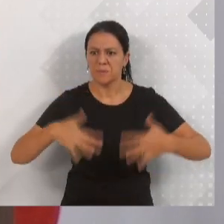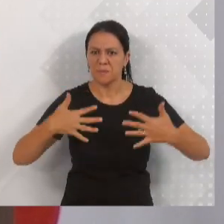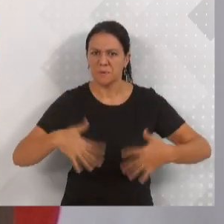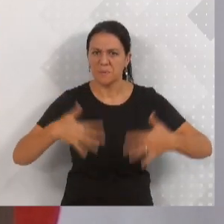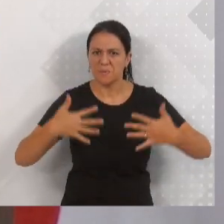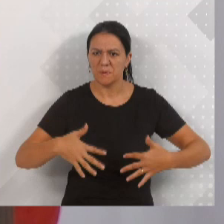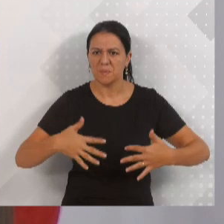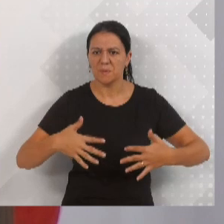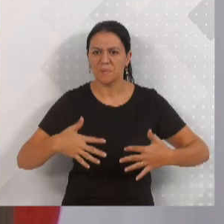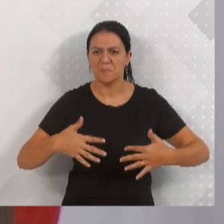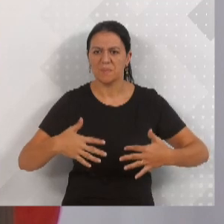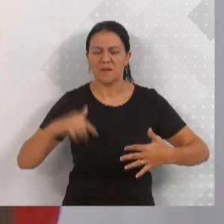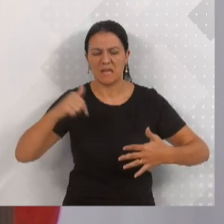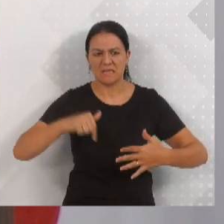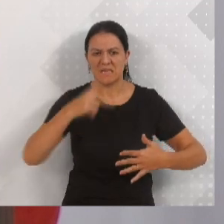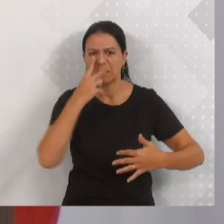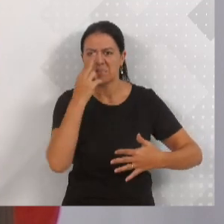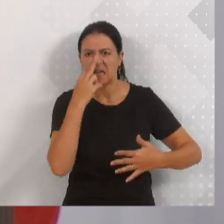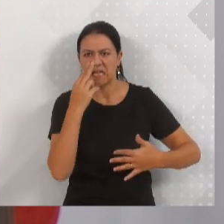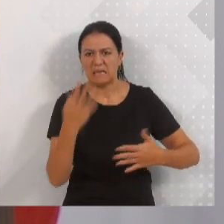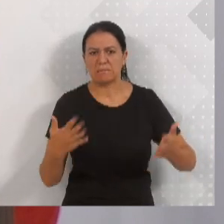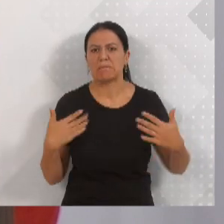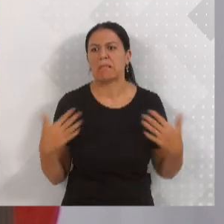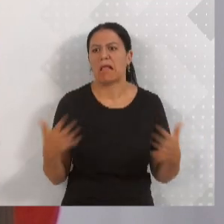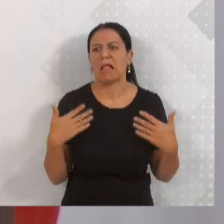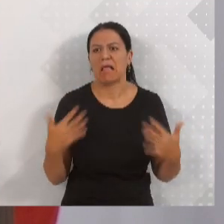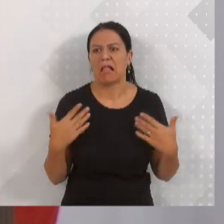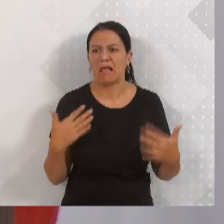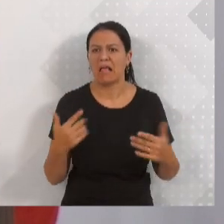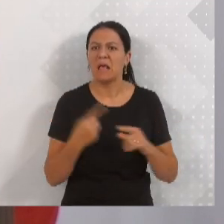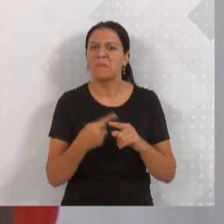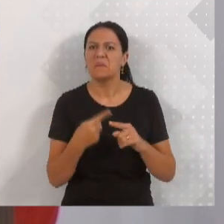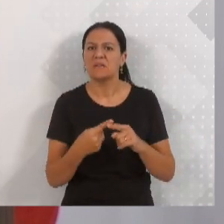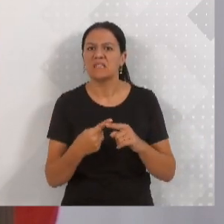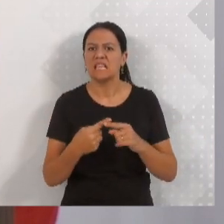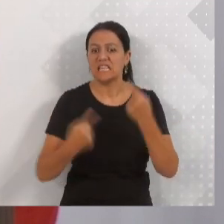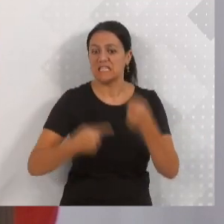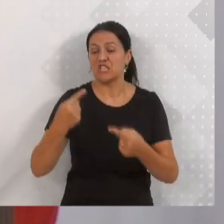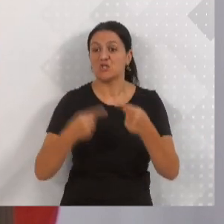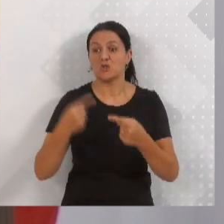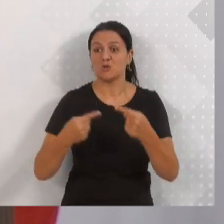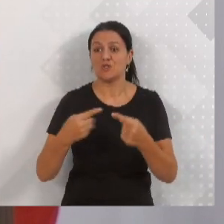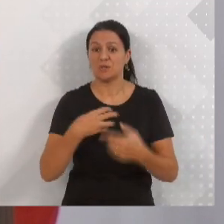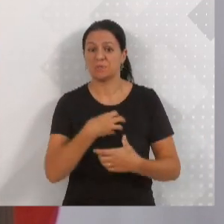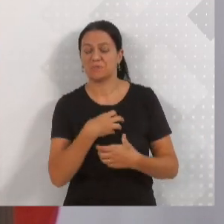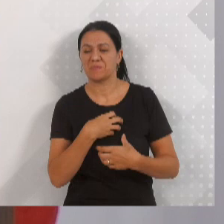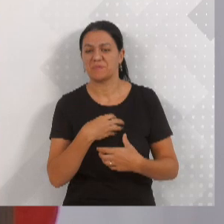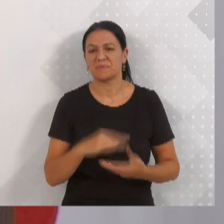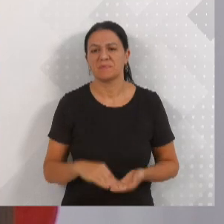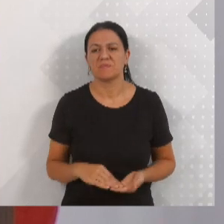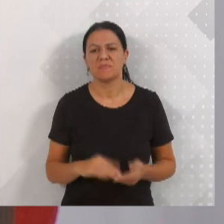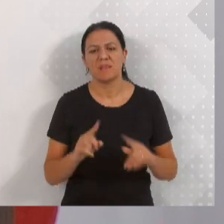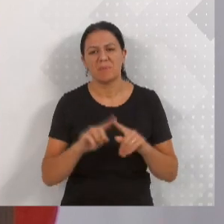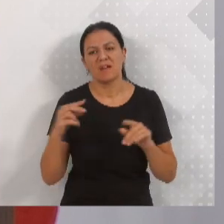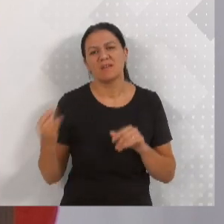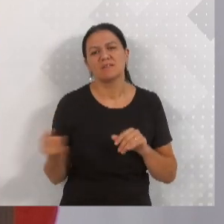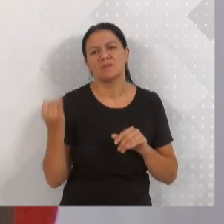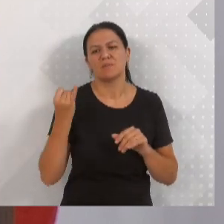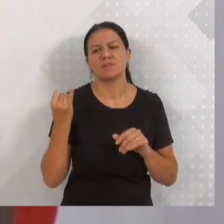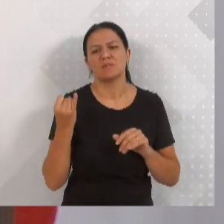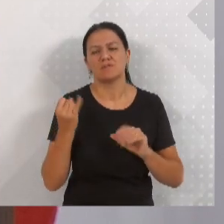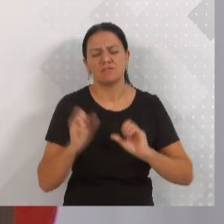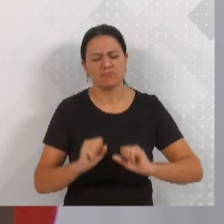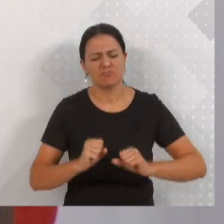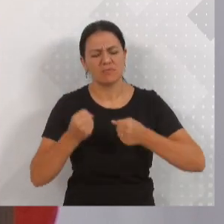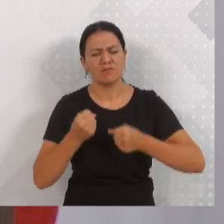a temperatura aqui neste plenário já ultrapassou os 50 graus. É importante, o Parlamento tem que estar aí defendendo o interesse